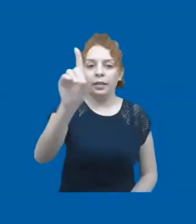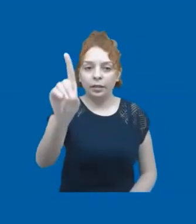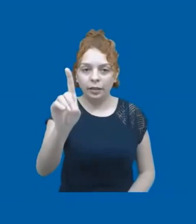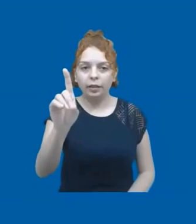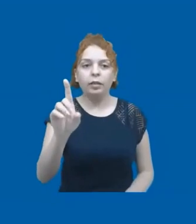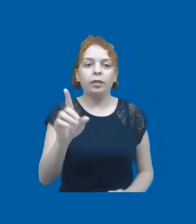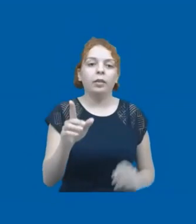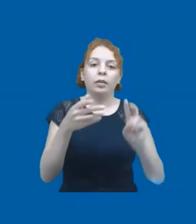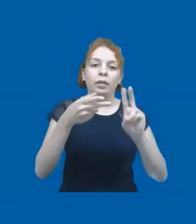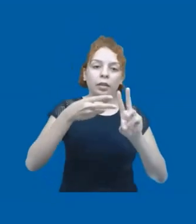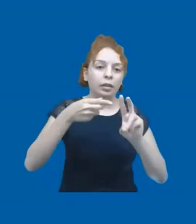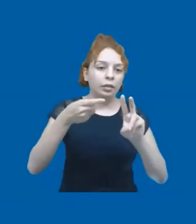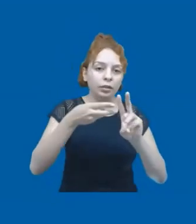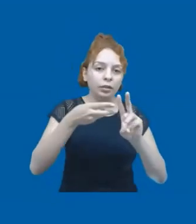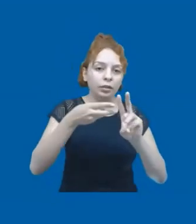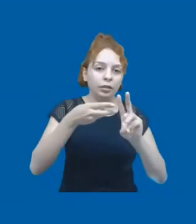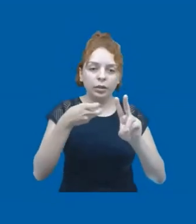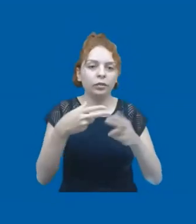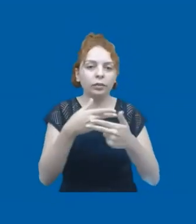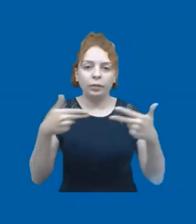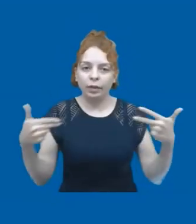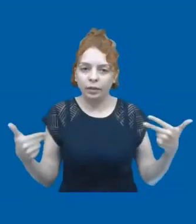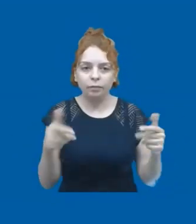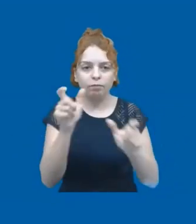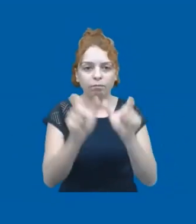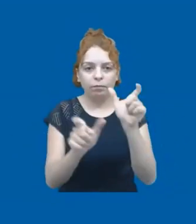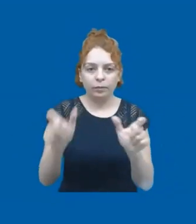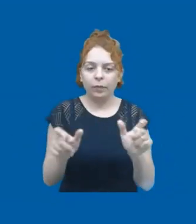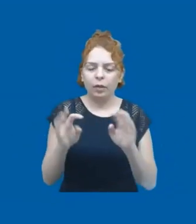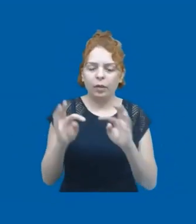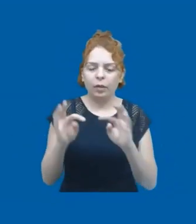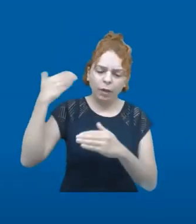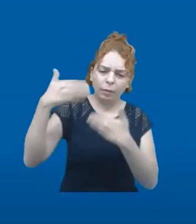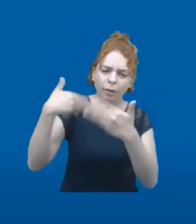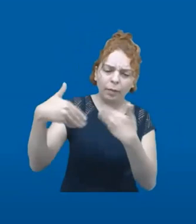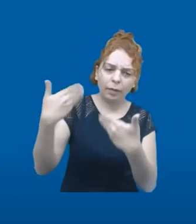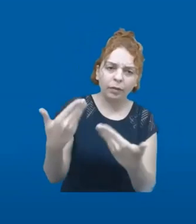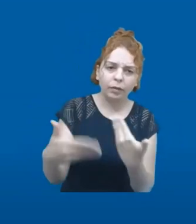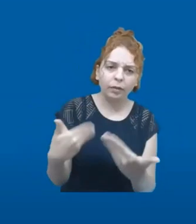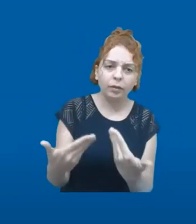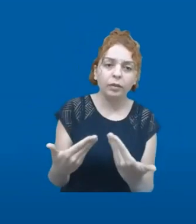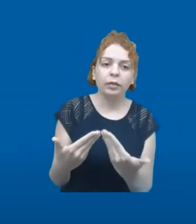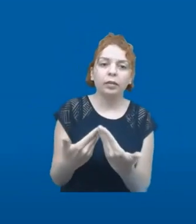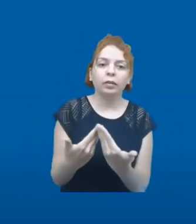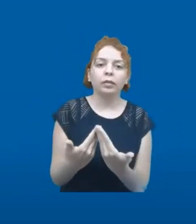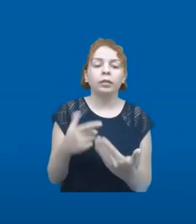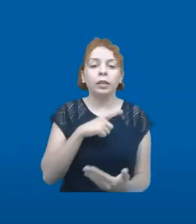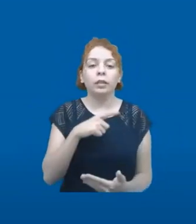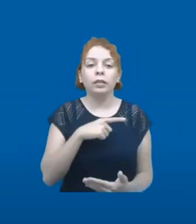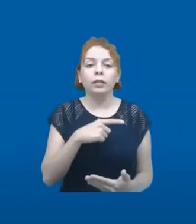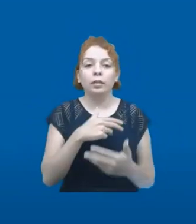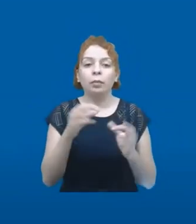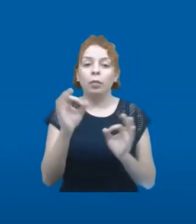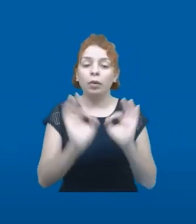povos indígenas, LGBTI, durante toda a sua história. Cada agência, em seus respectivos mandatos, cria